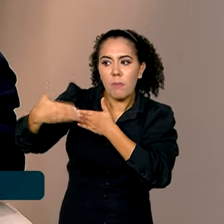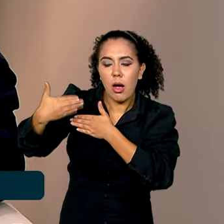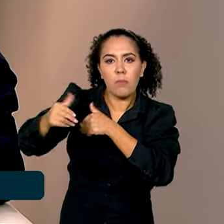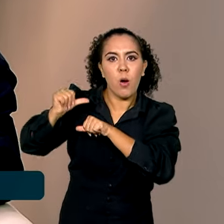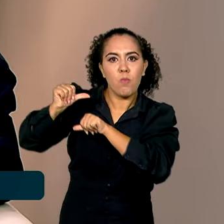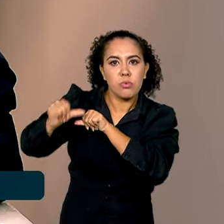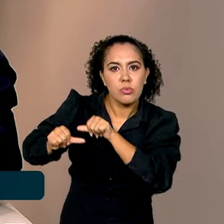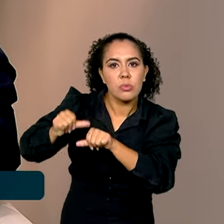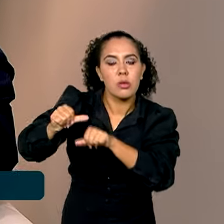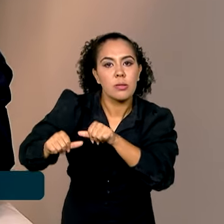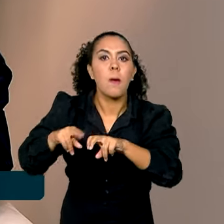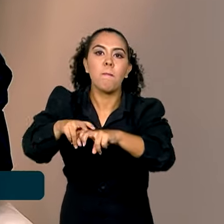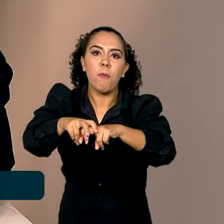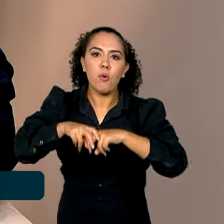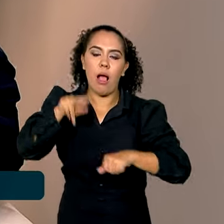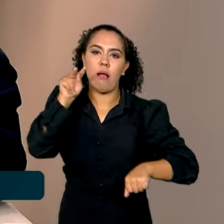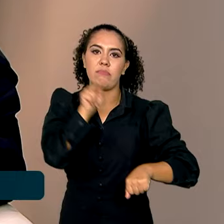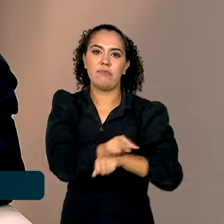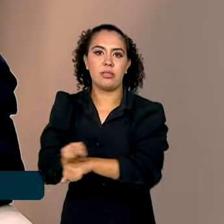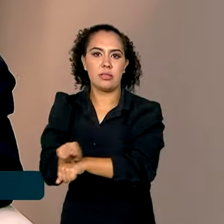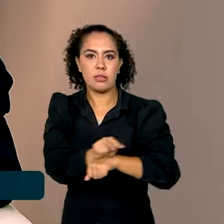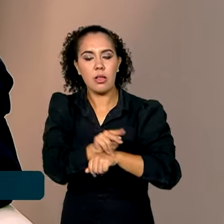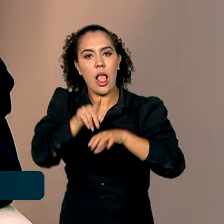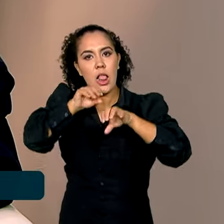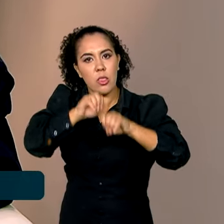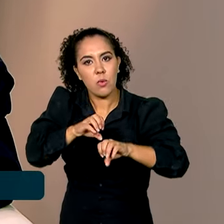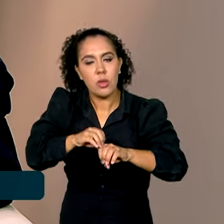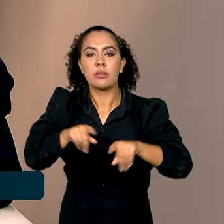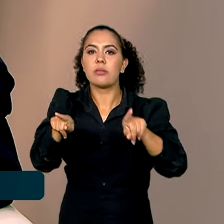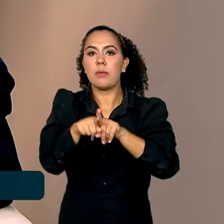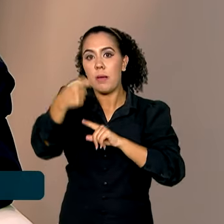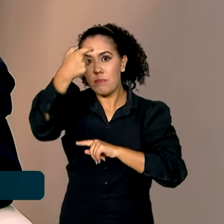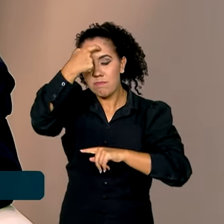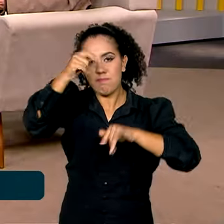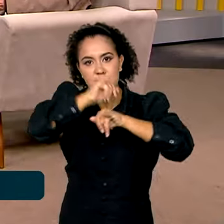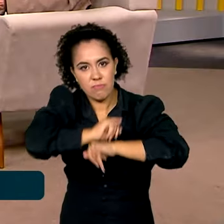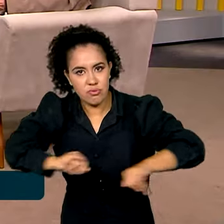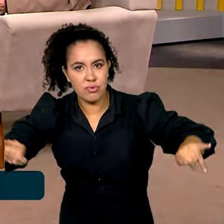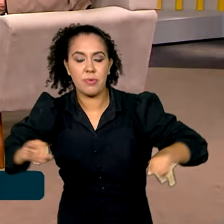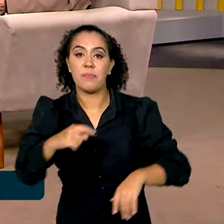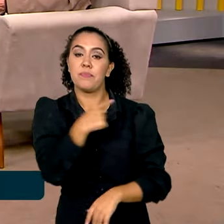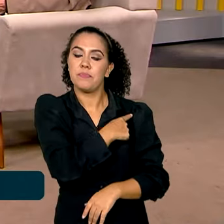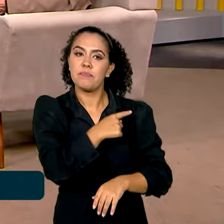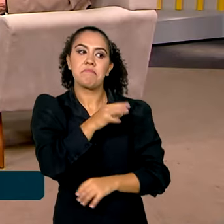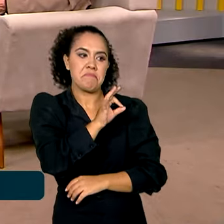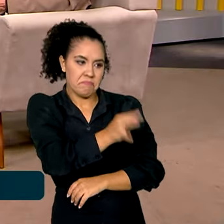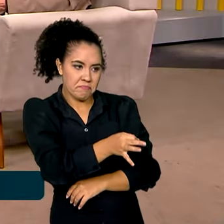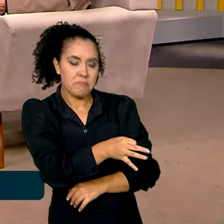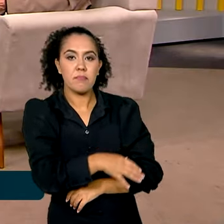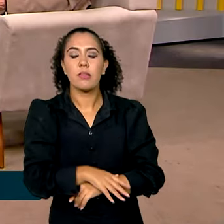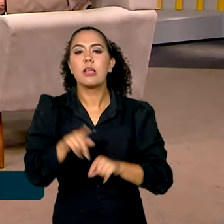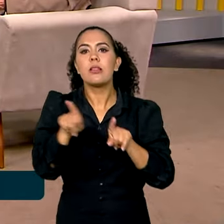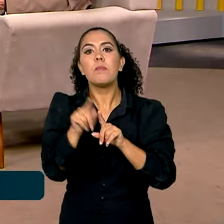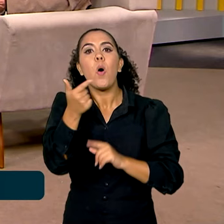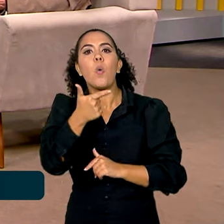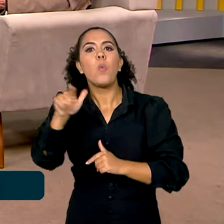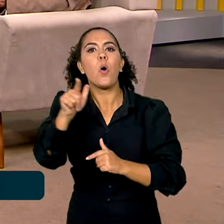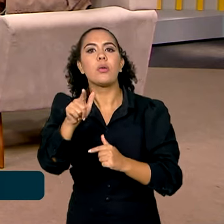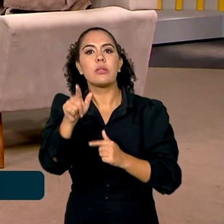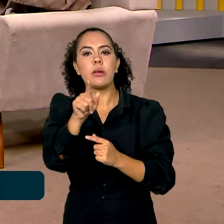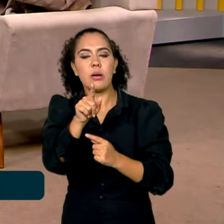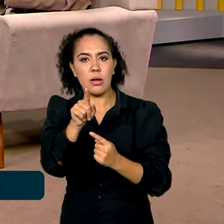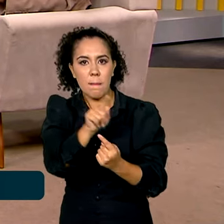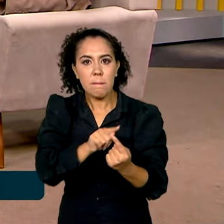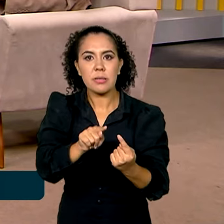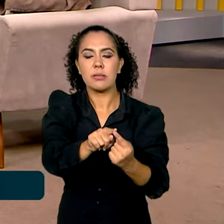com fiscalização, educação e conscientização. Sim. Isso mesmo. Agora, uma outra missão importante da Polícia Rodoviária Federal é